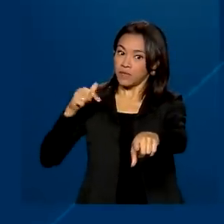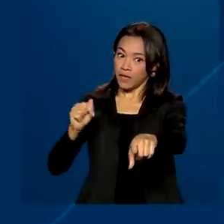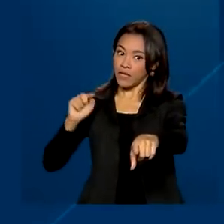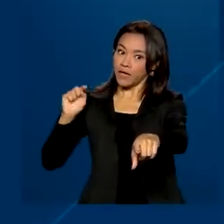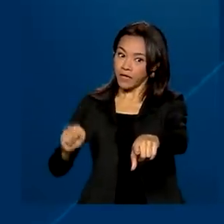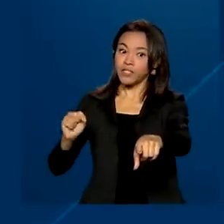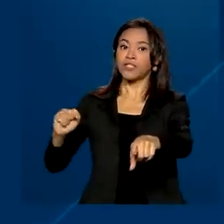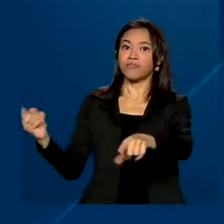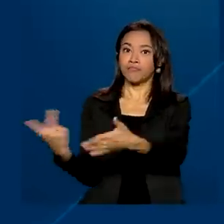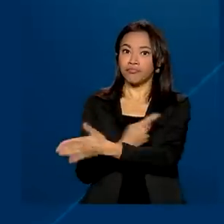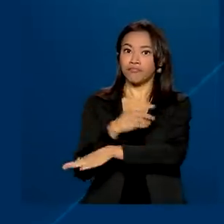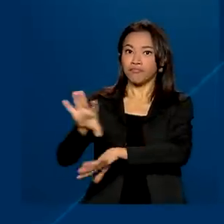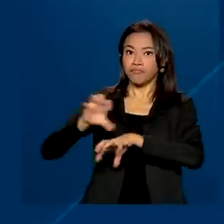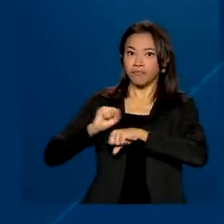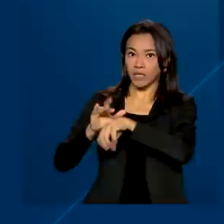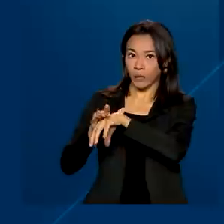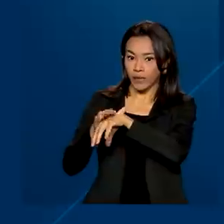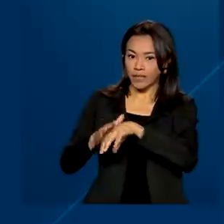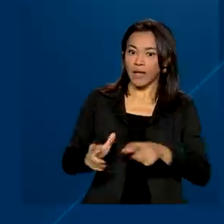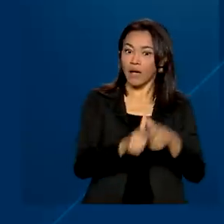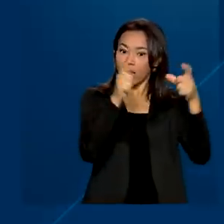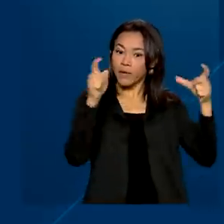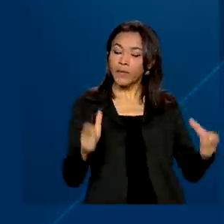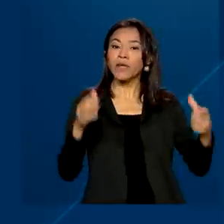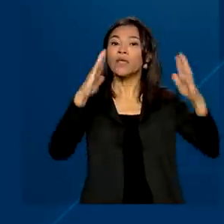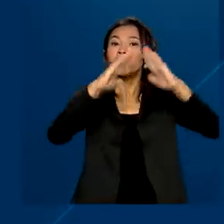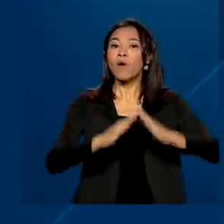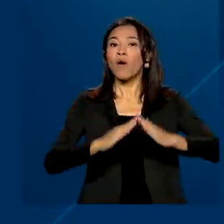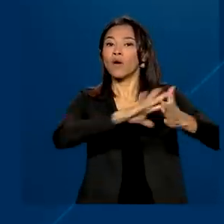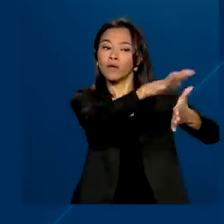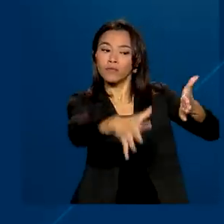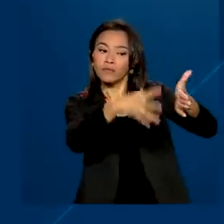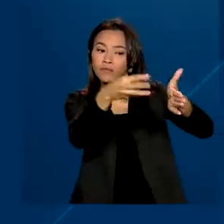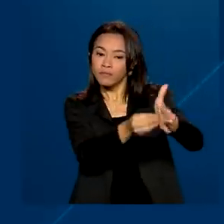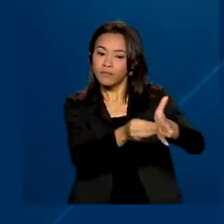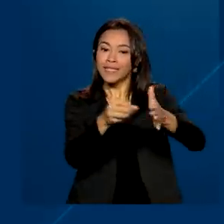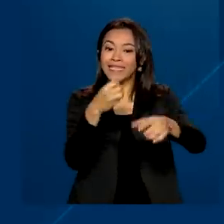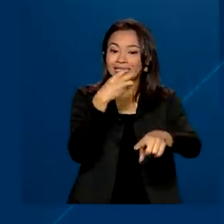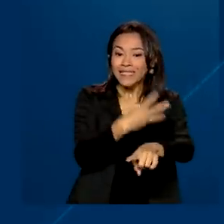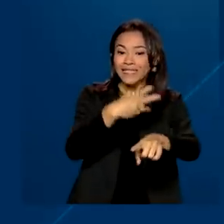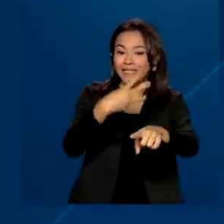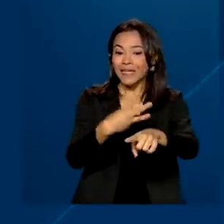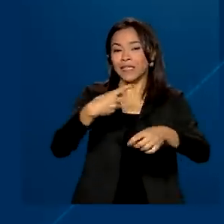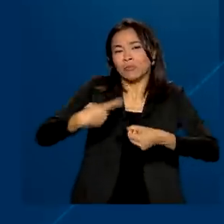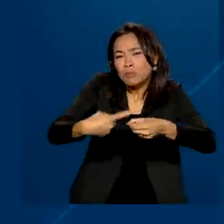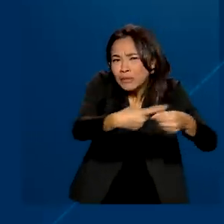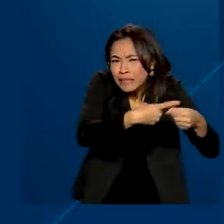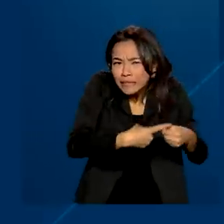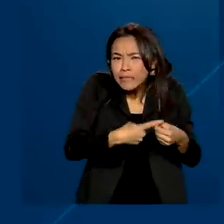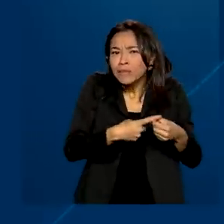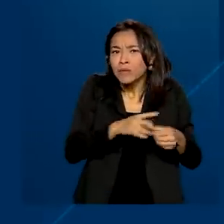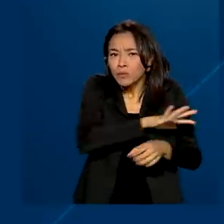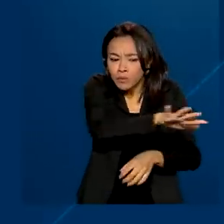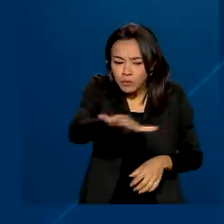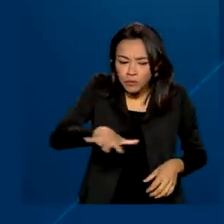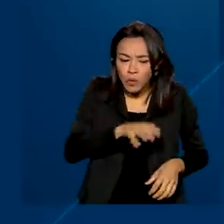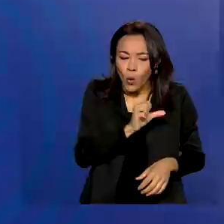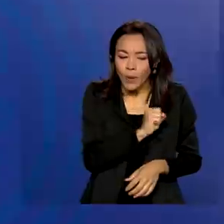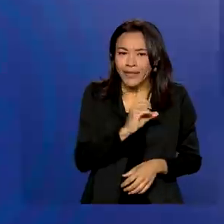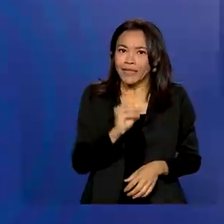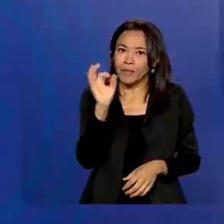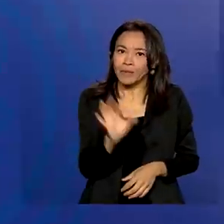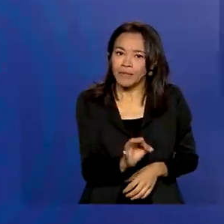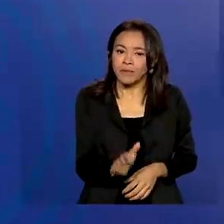no Brasil. A maioria está na região amazônica, com 33 municípios, concentrando 80% deles.